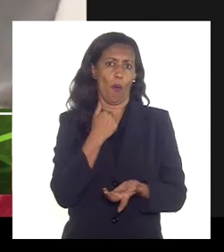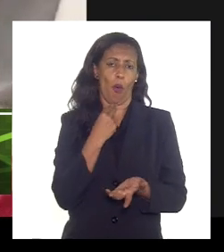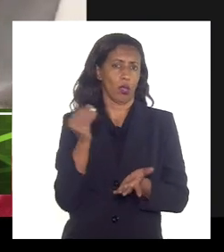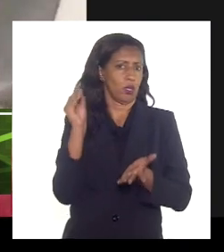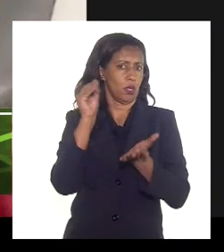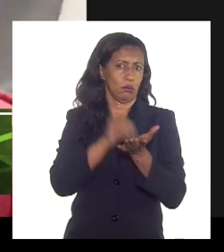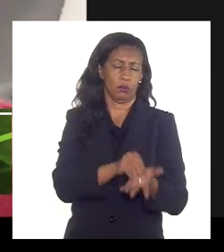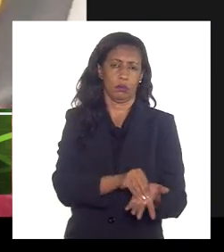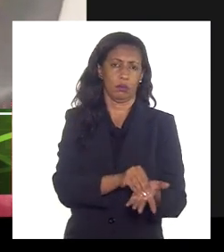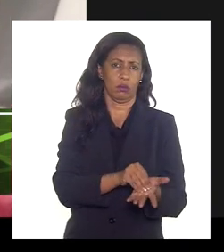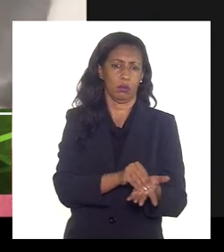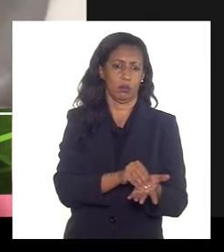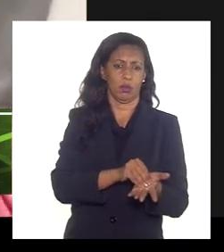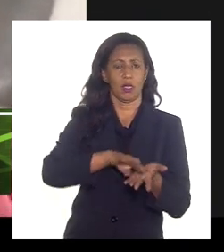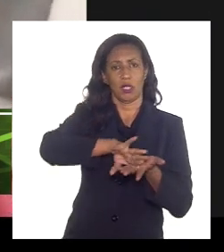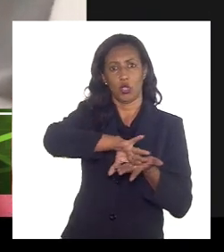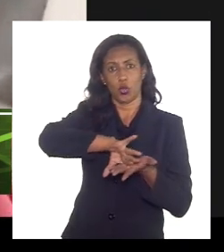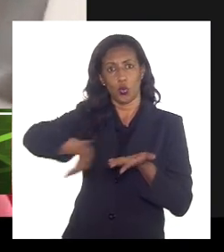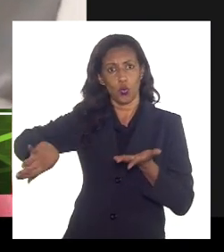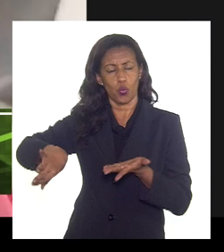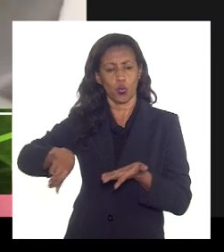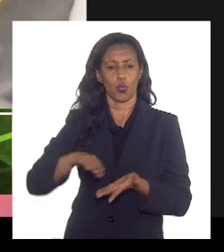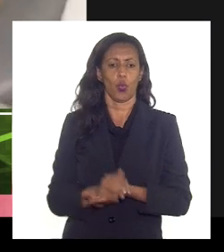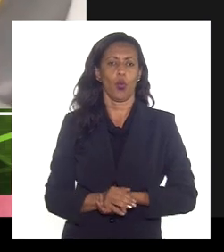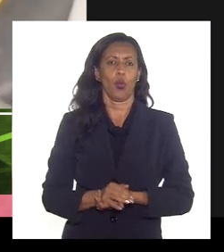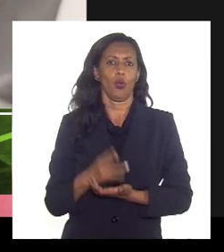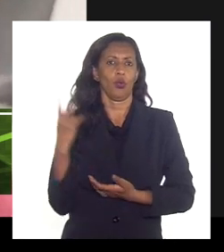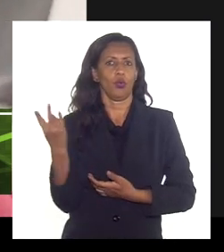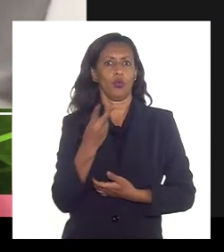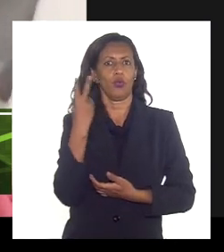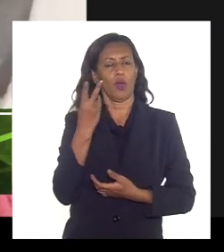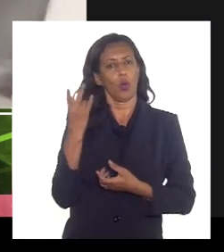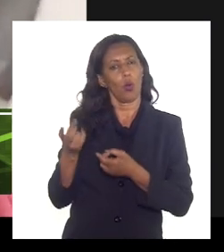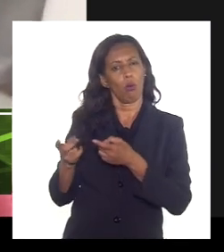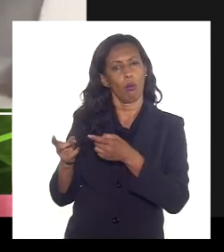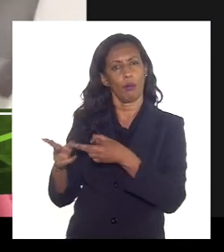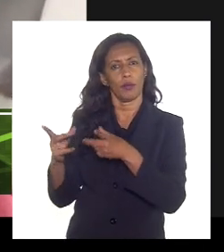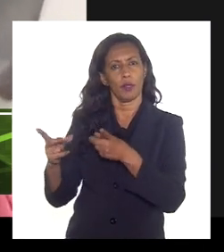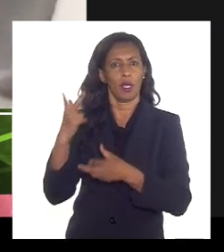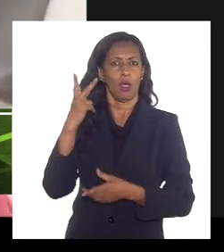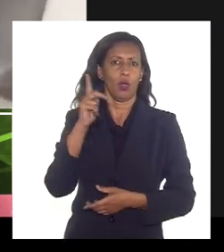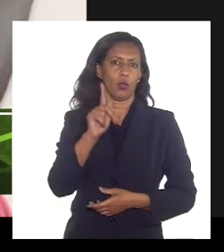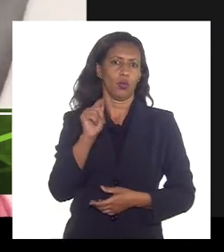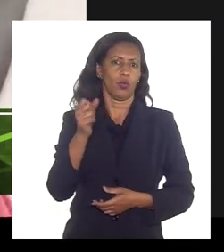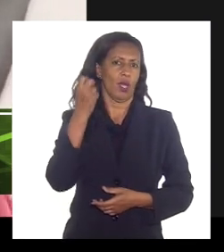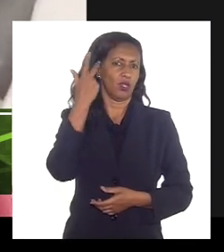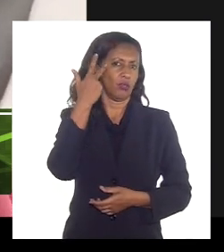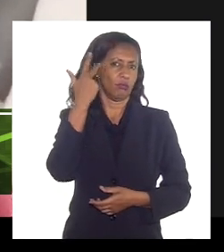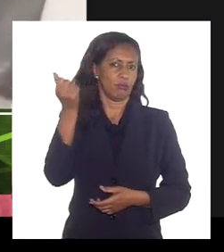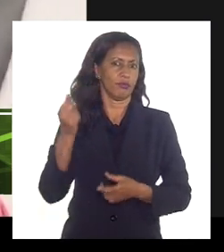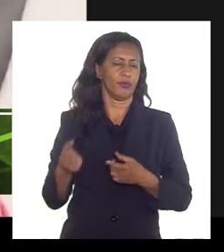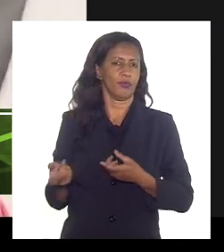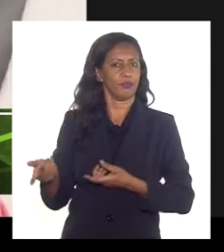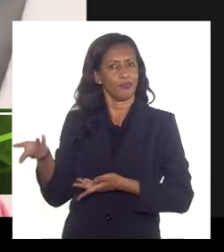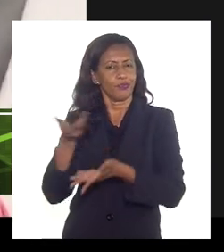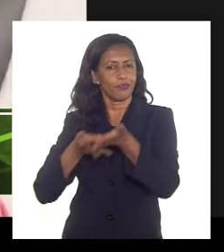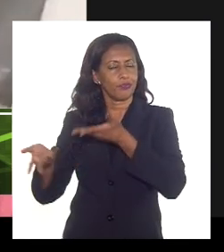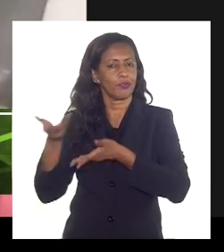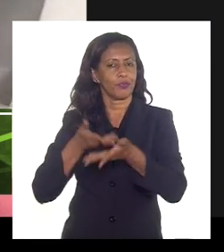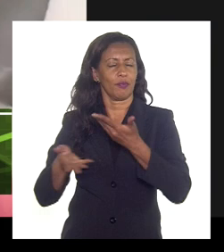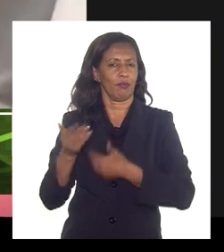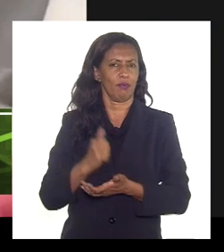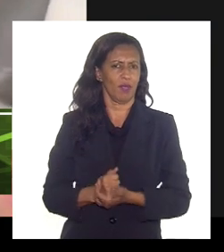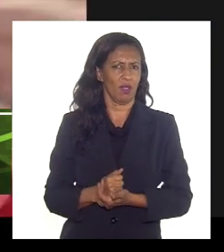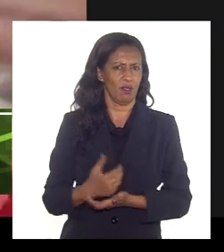poderia ser deveria ser excluído do valor comercial do gás natural comercializado isso